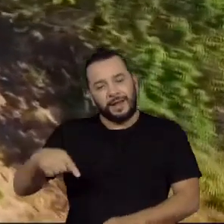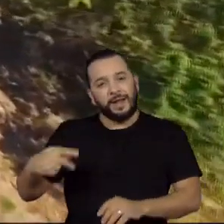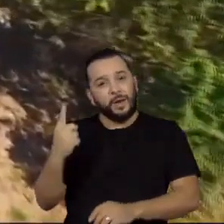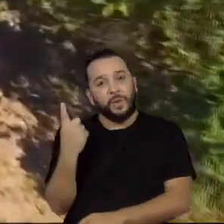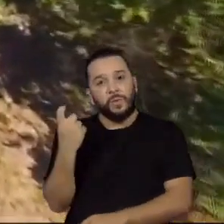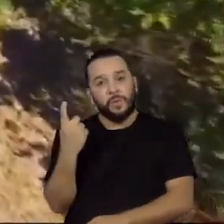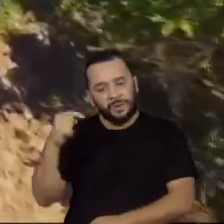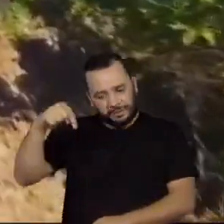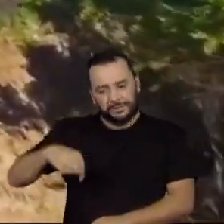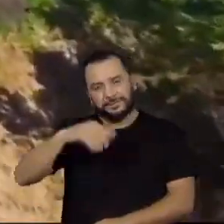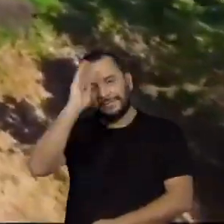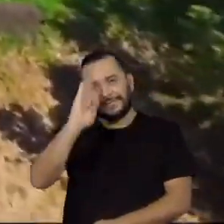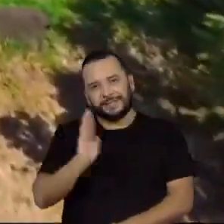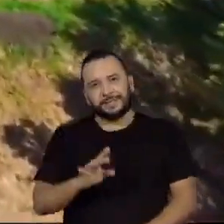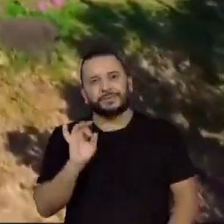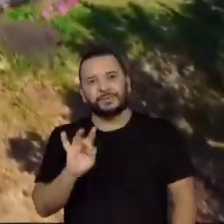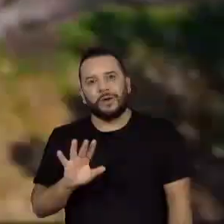país.